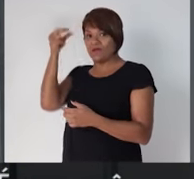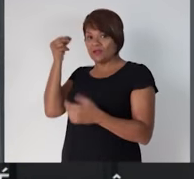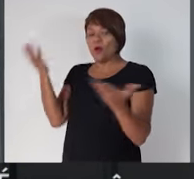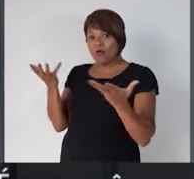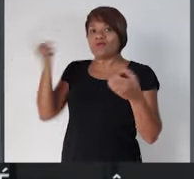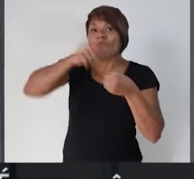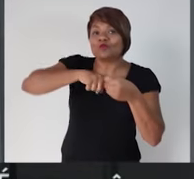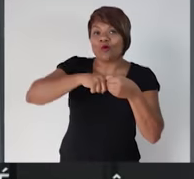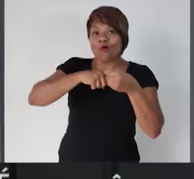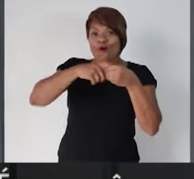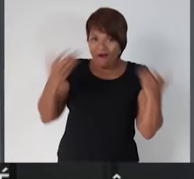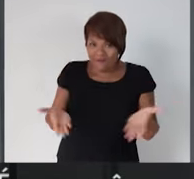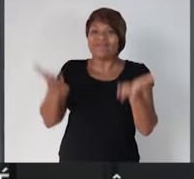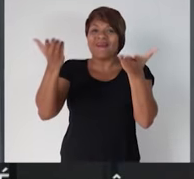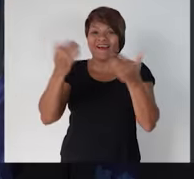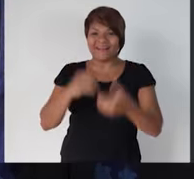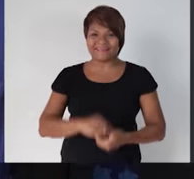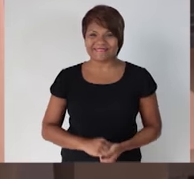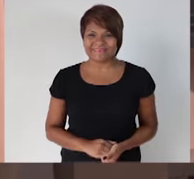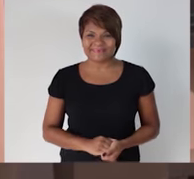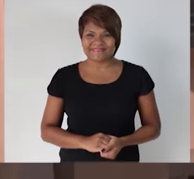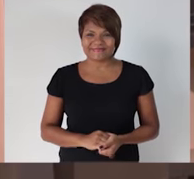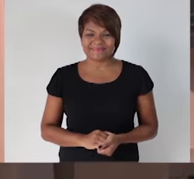voltou a ser. É com você!